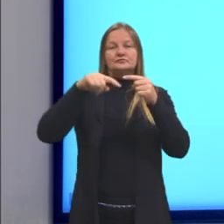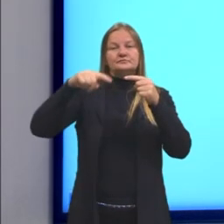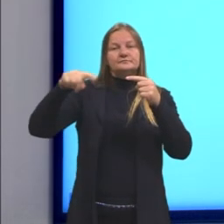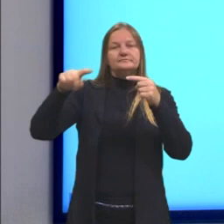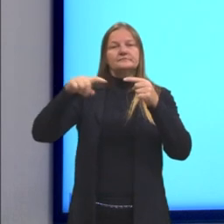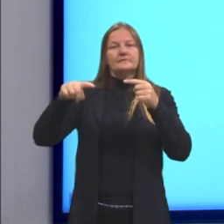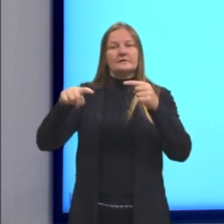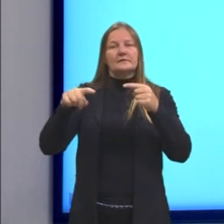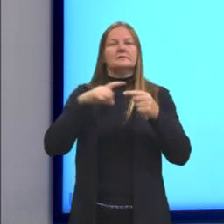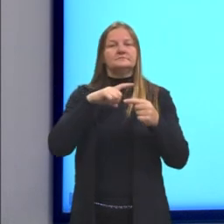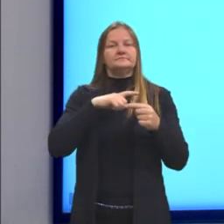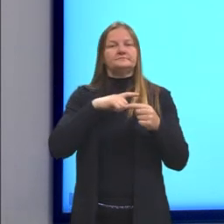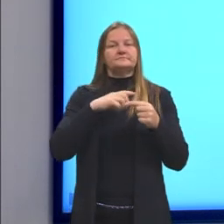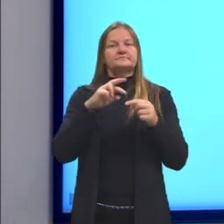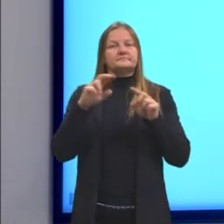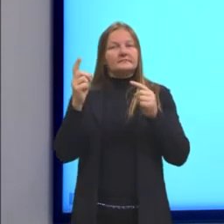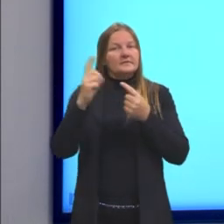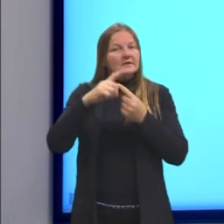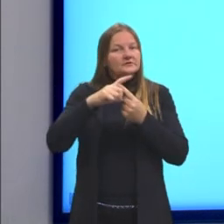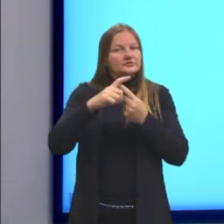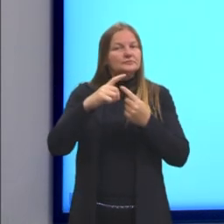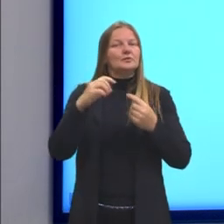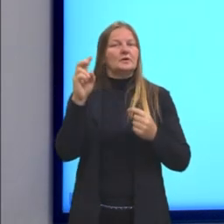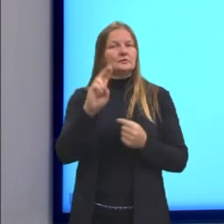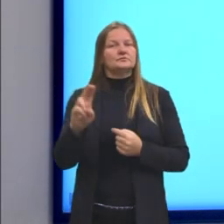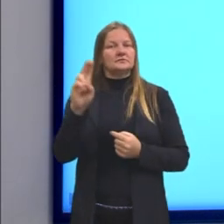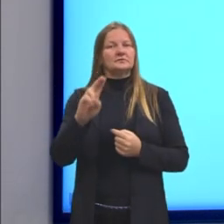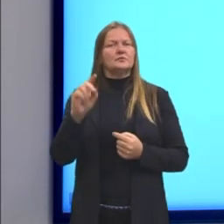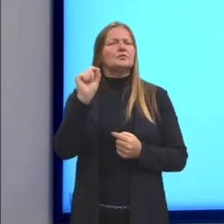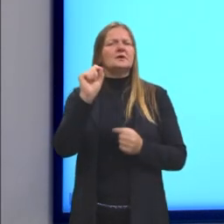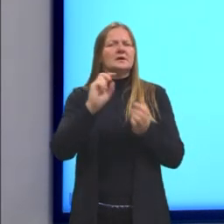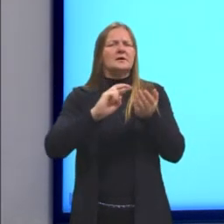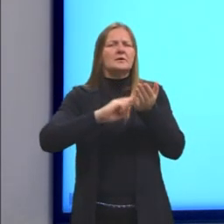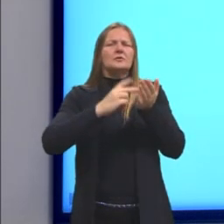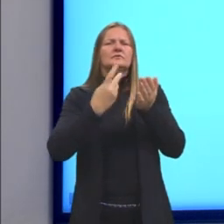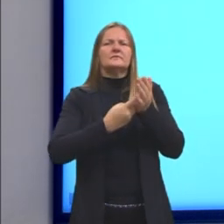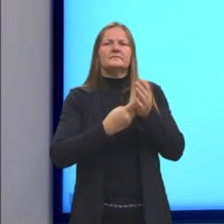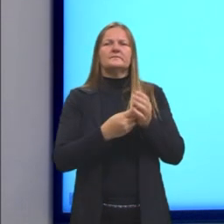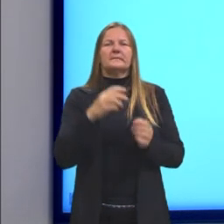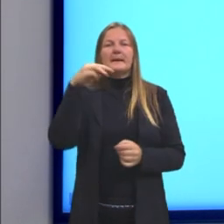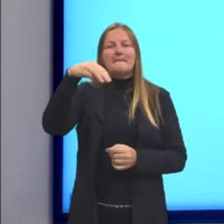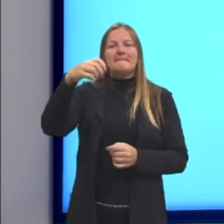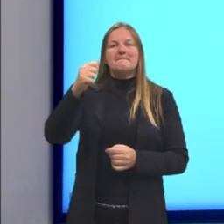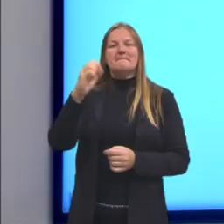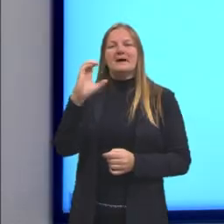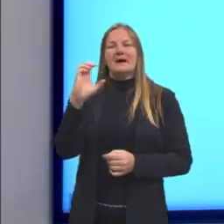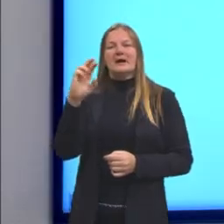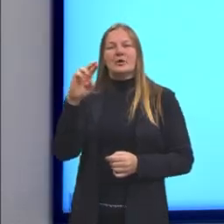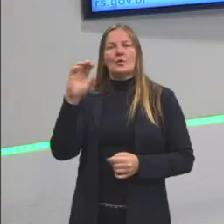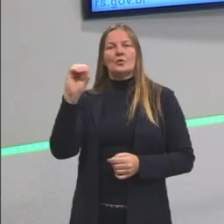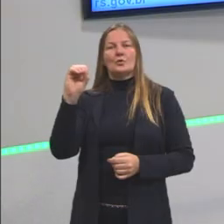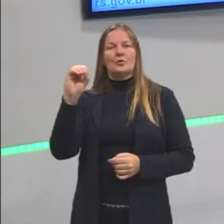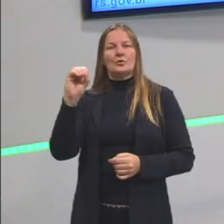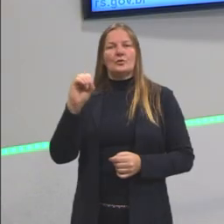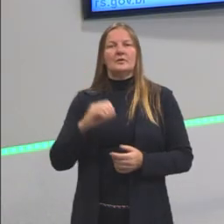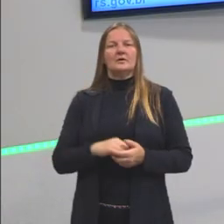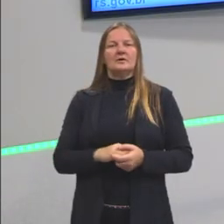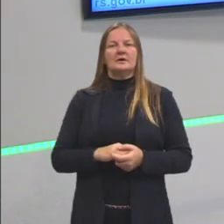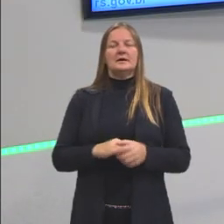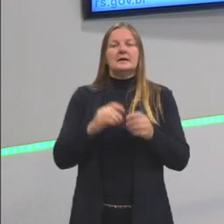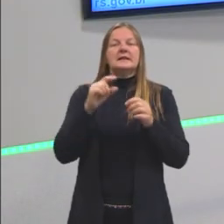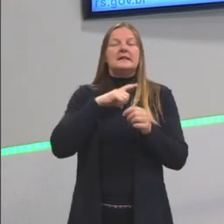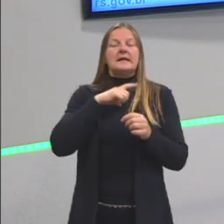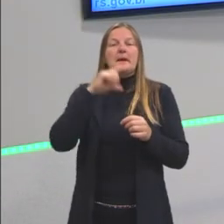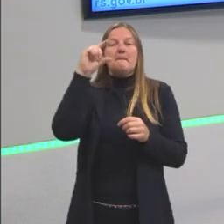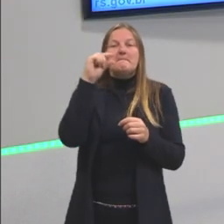macroscópicas, o que quer dizer, pessoal, também importante? Macroscópicas. A gente até conhece o termo